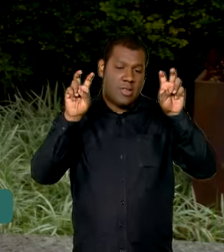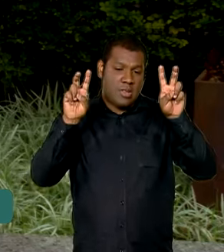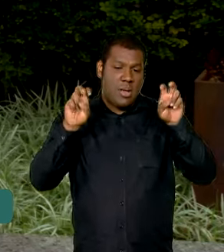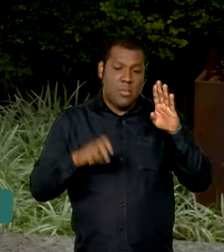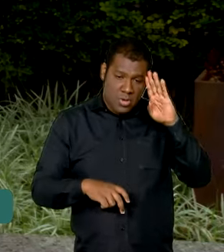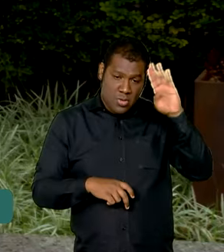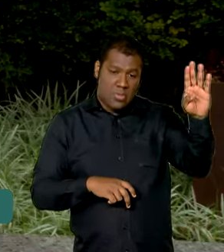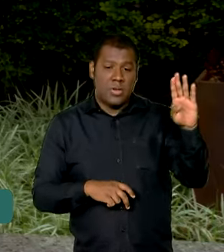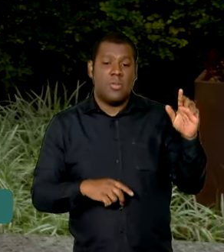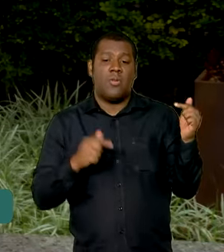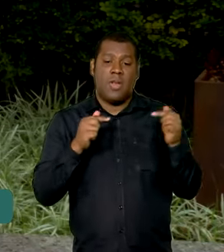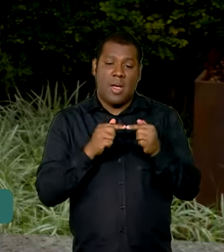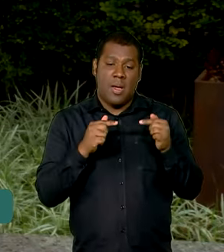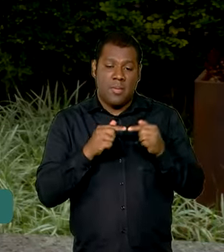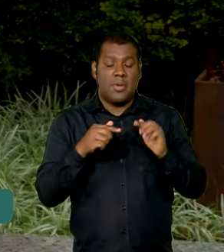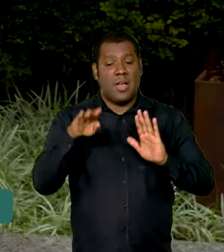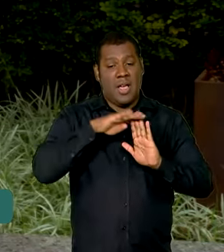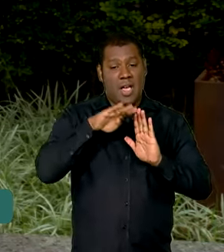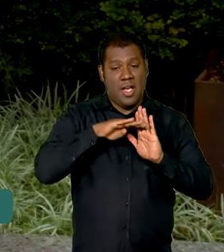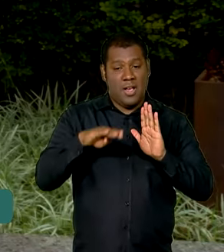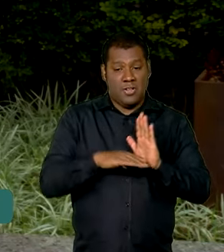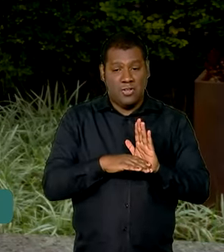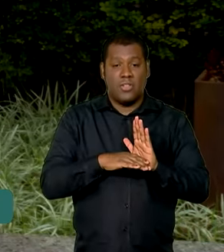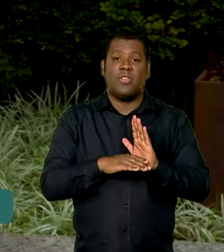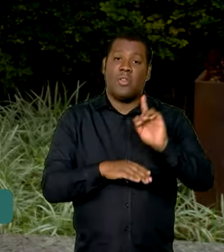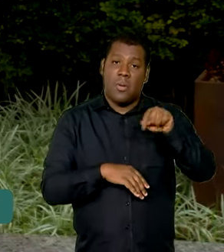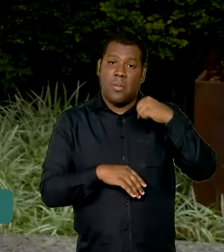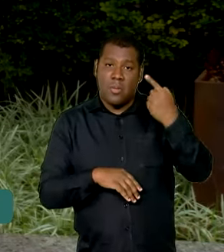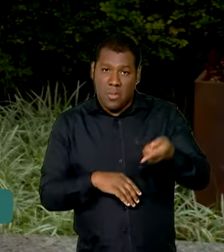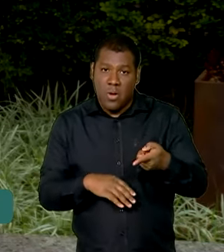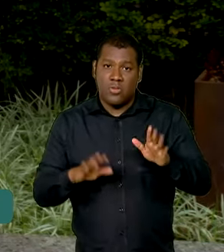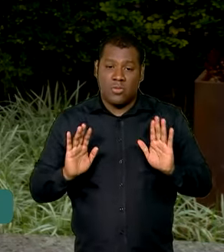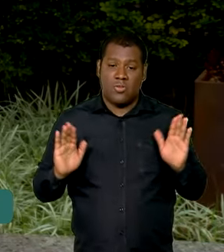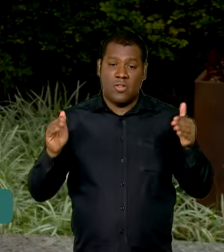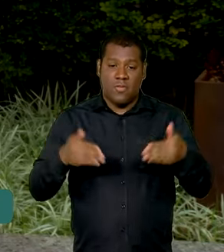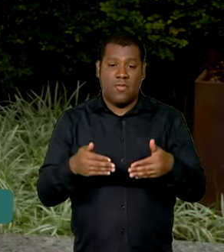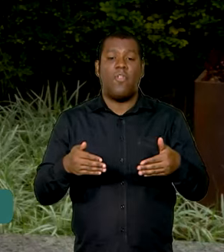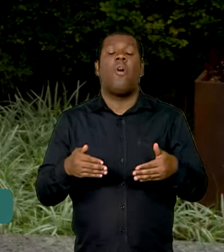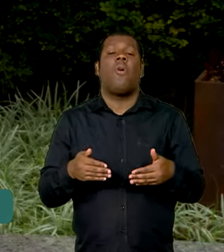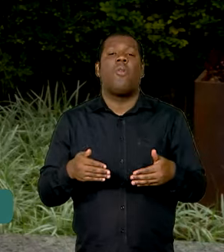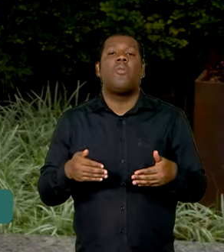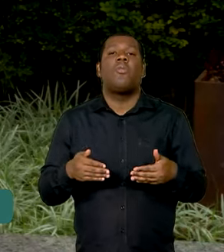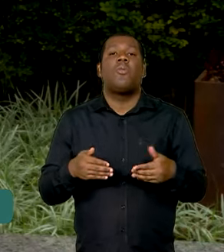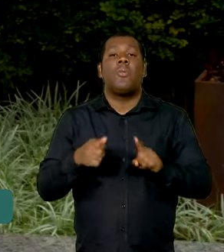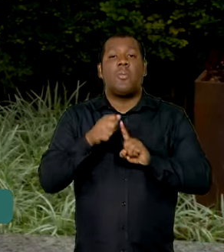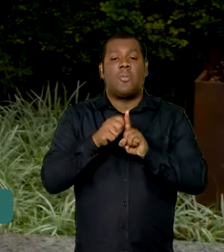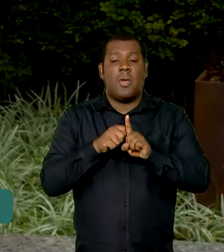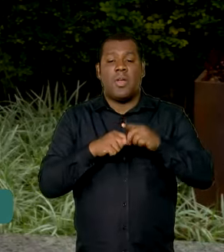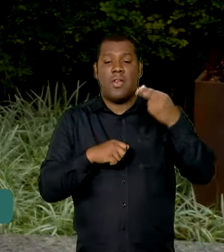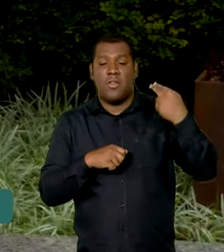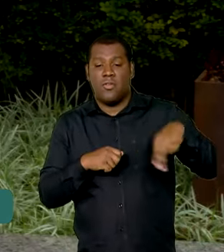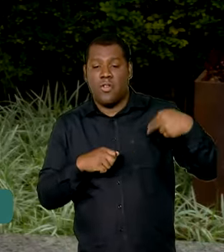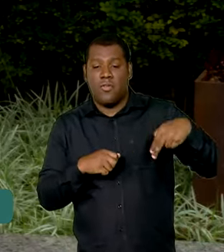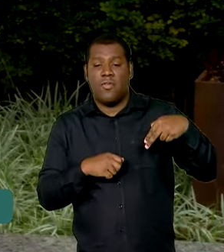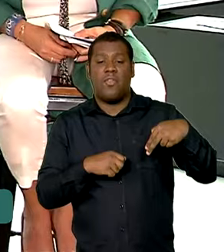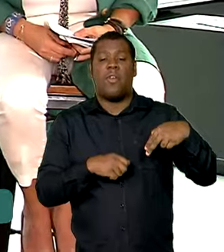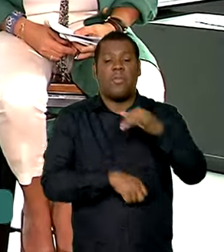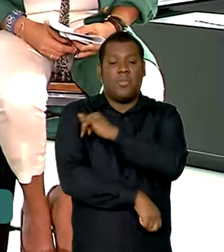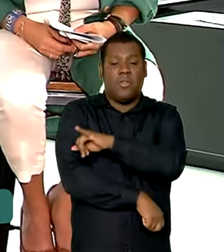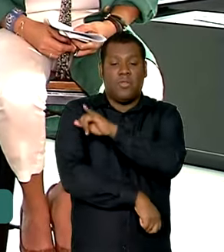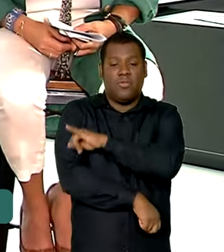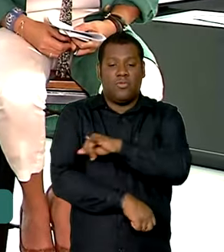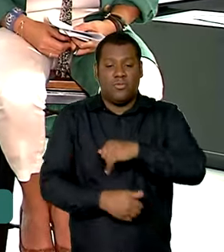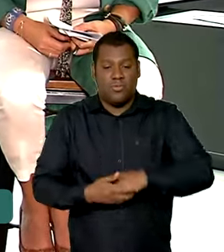deverão fazer parte da agenda da próxima cúpula do chefe de estado que vai ocorrer em novembro no Rio de Janeiro